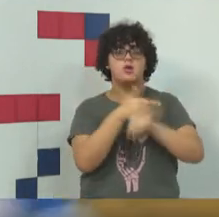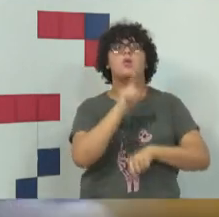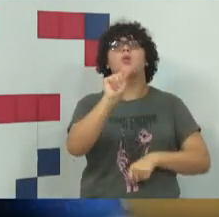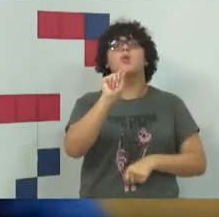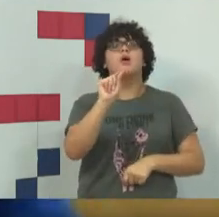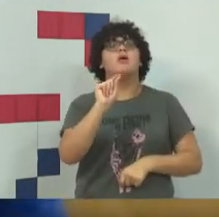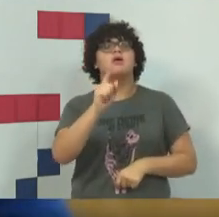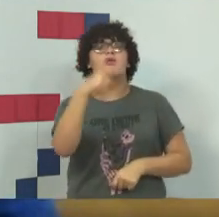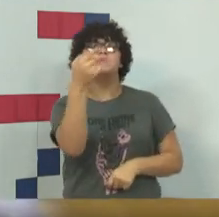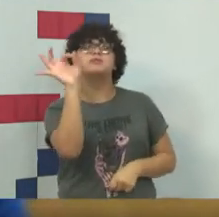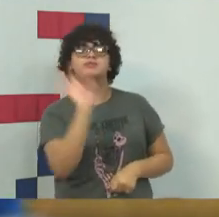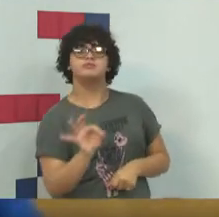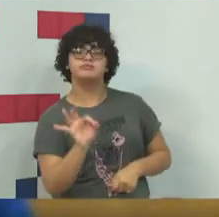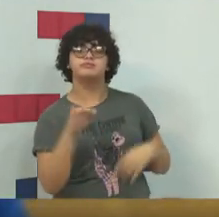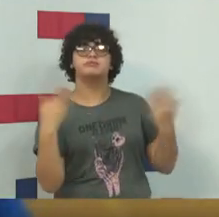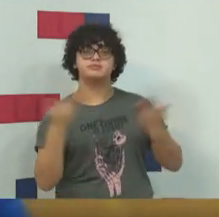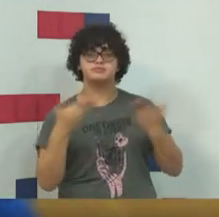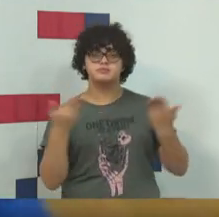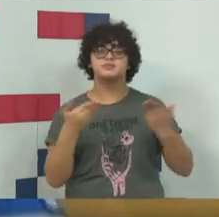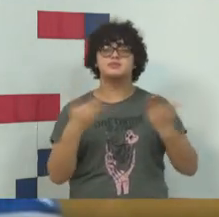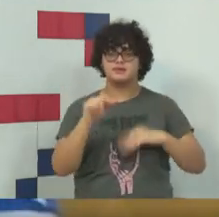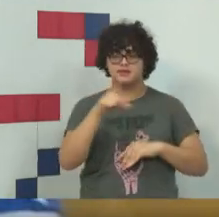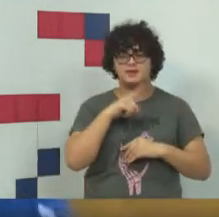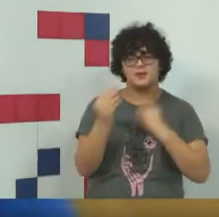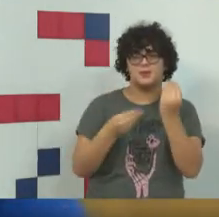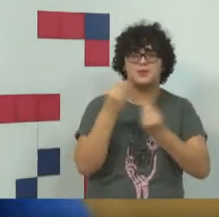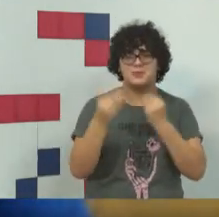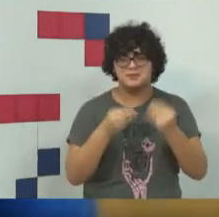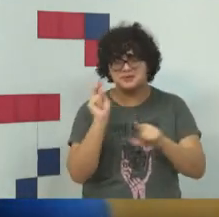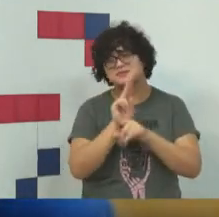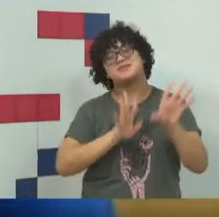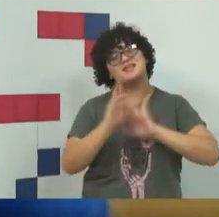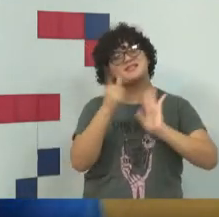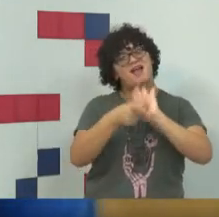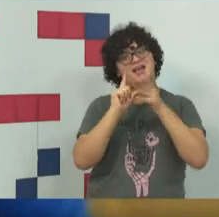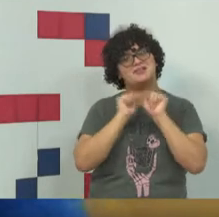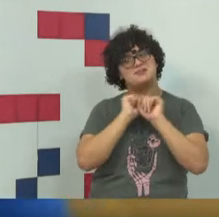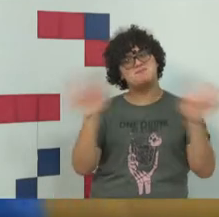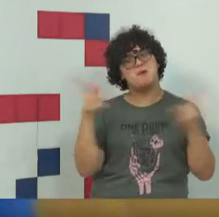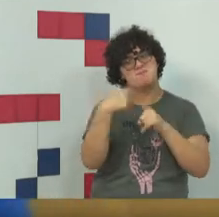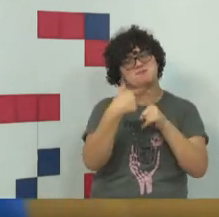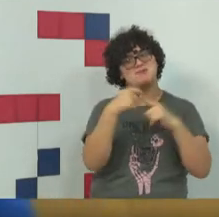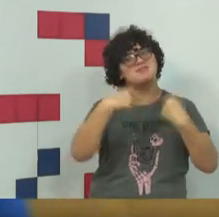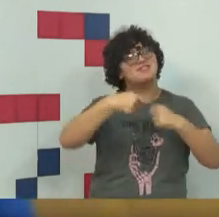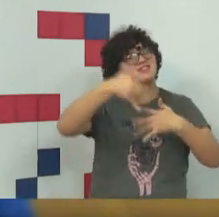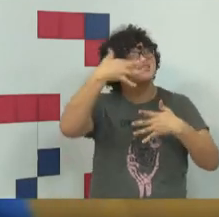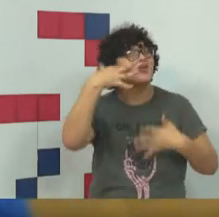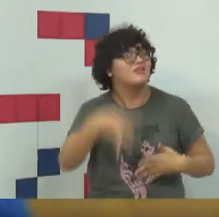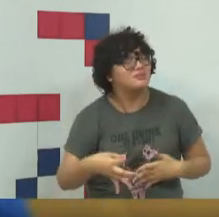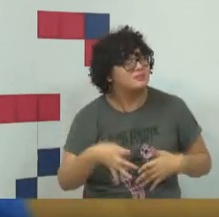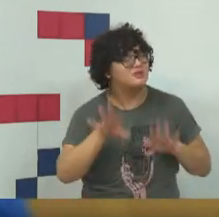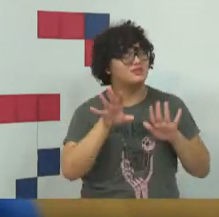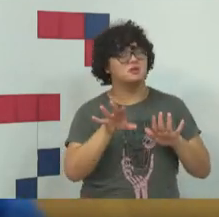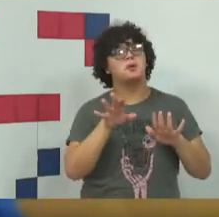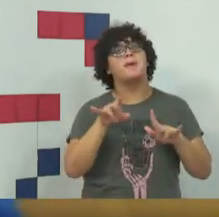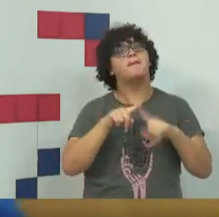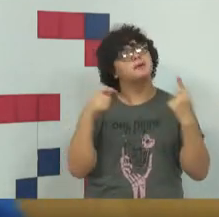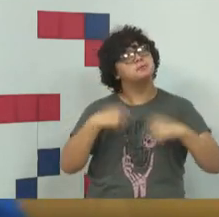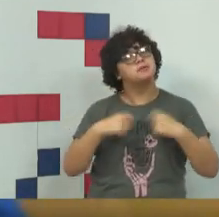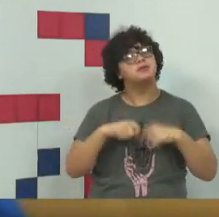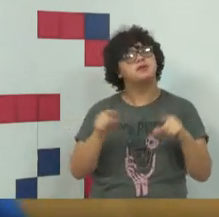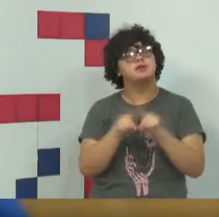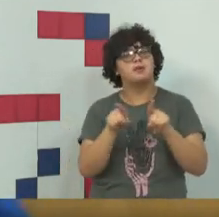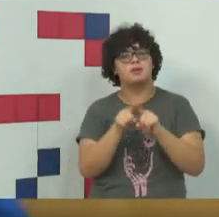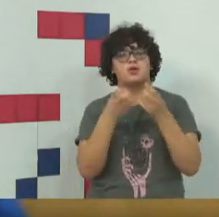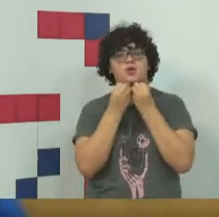1% que realmente tem cautela antes de divulgar as coisas, mas a gente tem que também divulgar